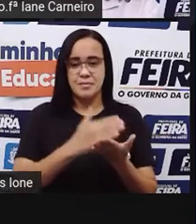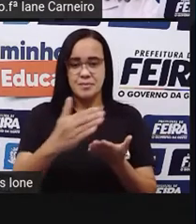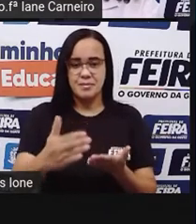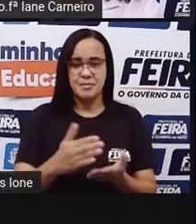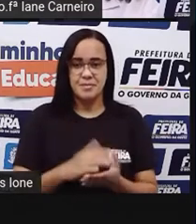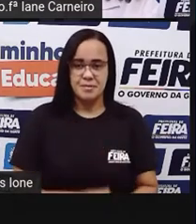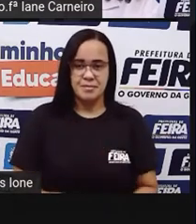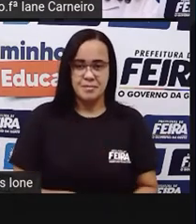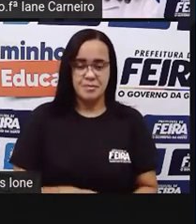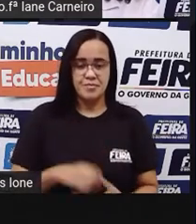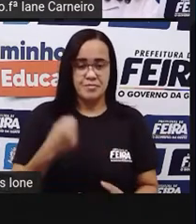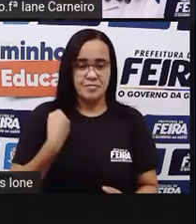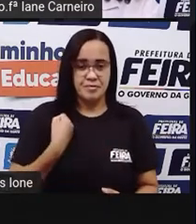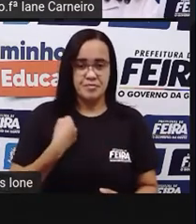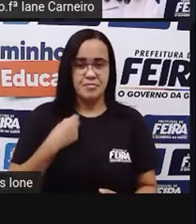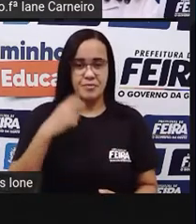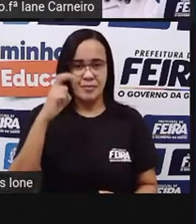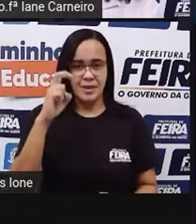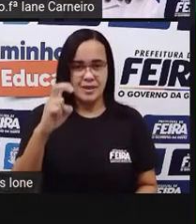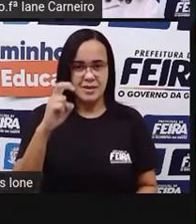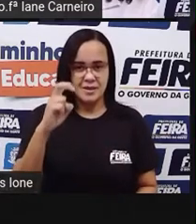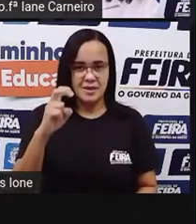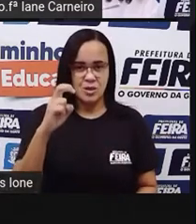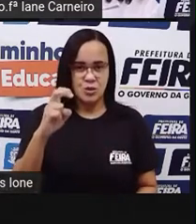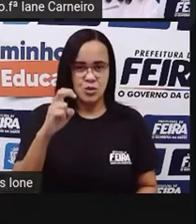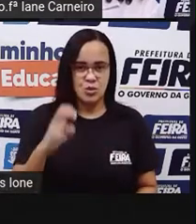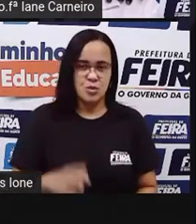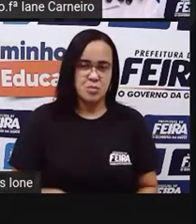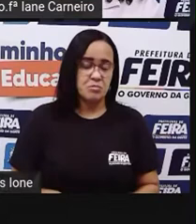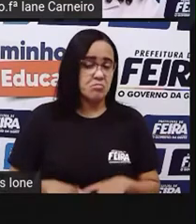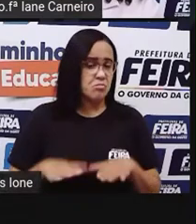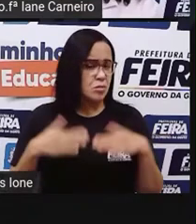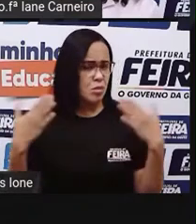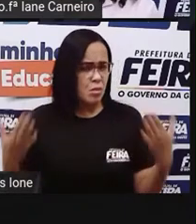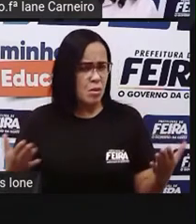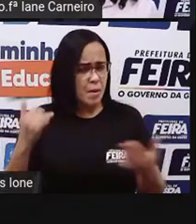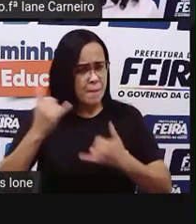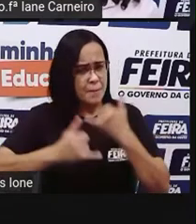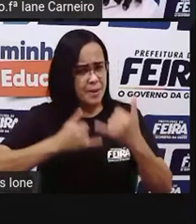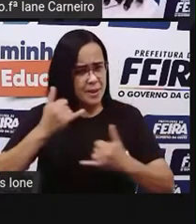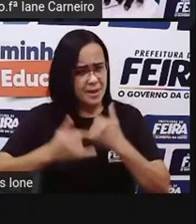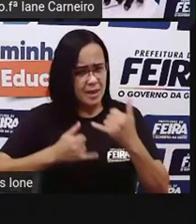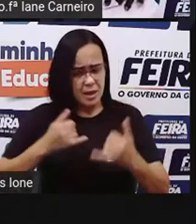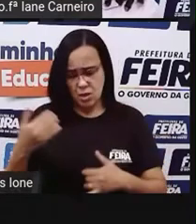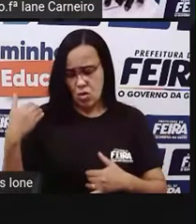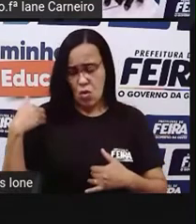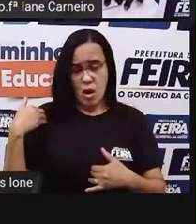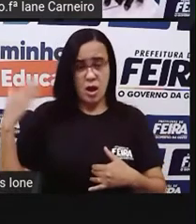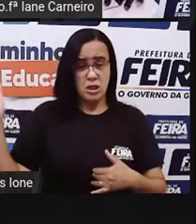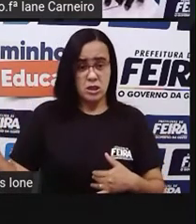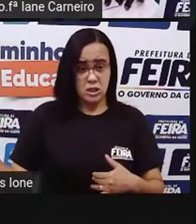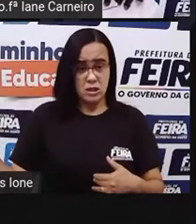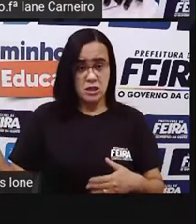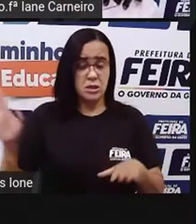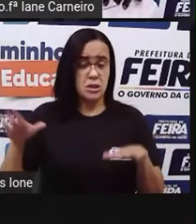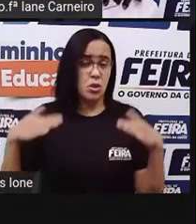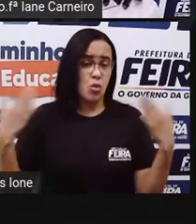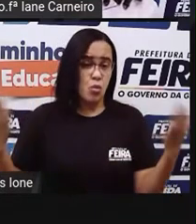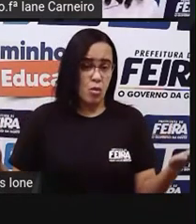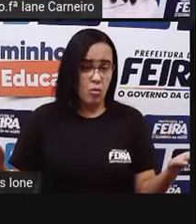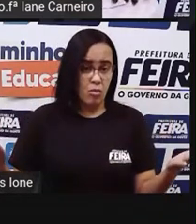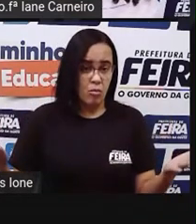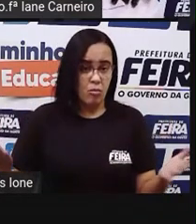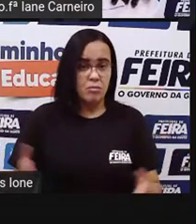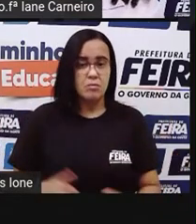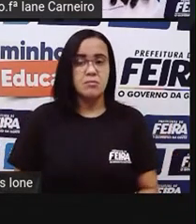Pergunta 5. Qual brinquedo está à direita do ursinho, né? Então, aqui, ó. Olhando para o